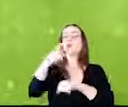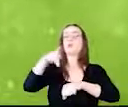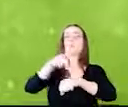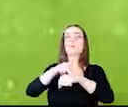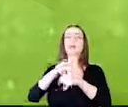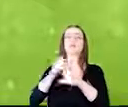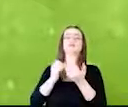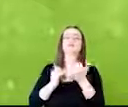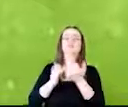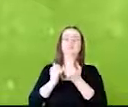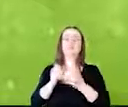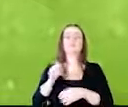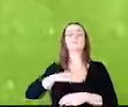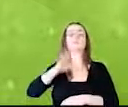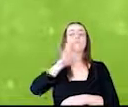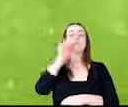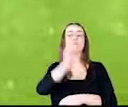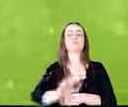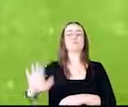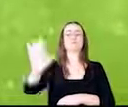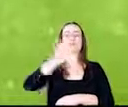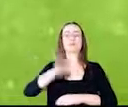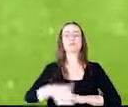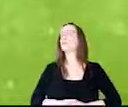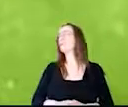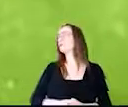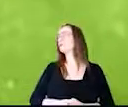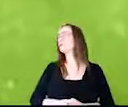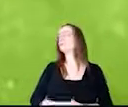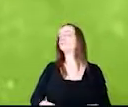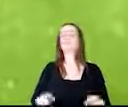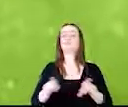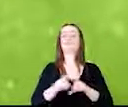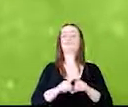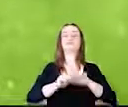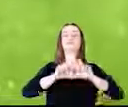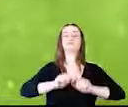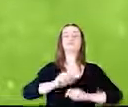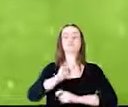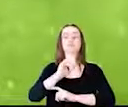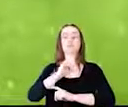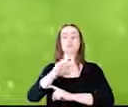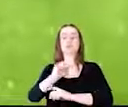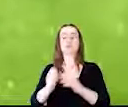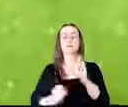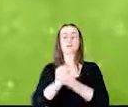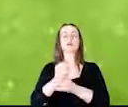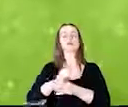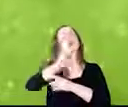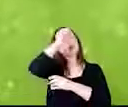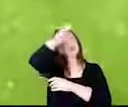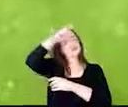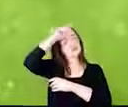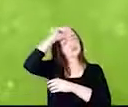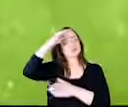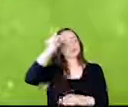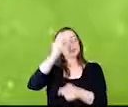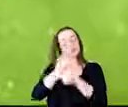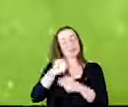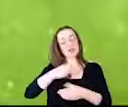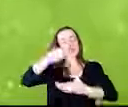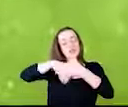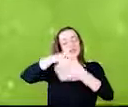europeus, nós estamos aqui na Europa agora, e também aonde fica nessa soja produzida no Mato Grosso. Muita gente acha que nós estamos lá no meio da Amazônia.